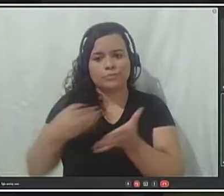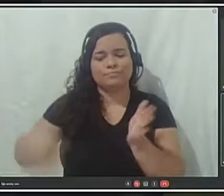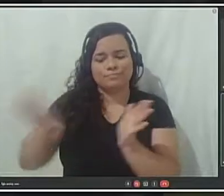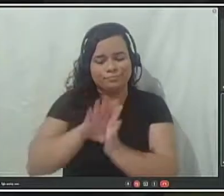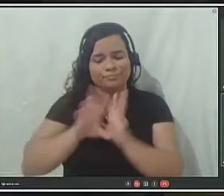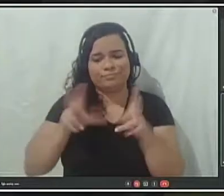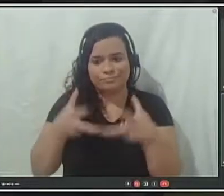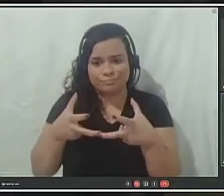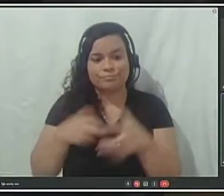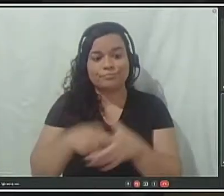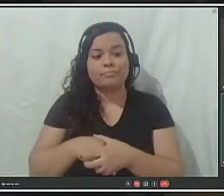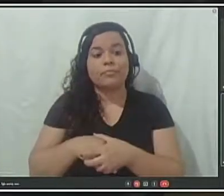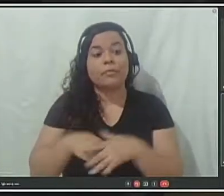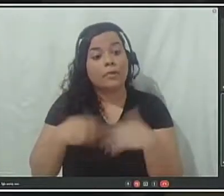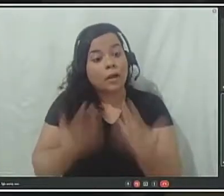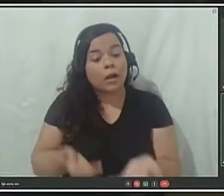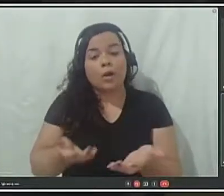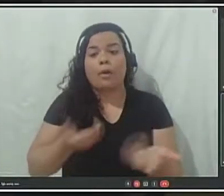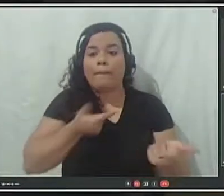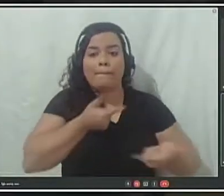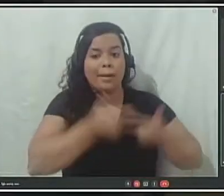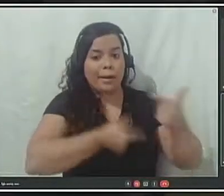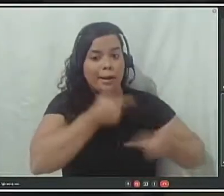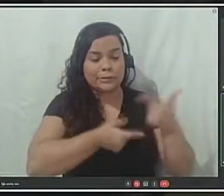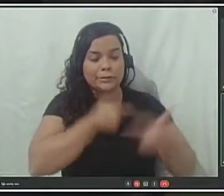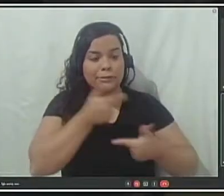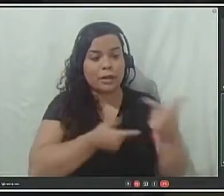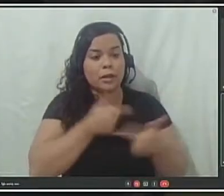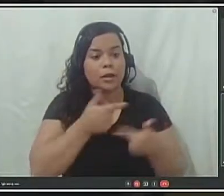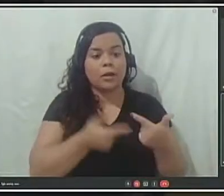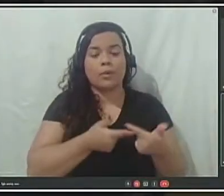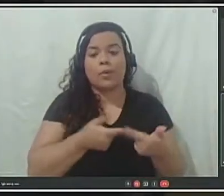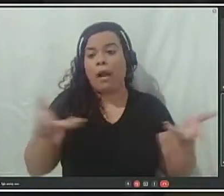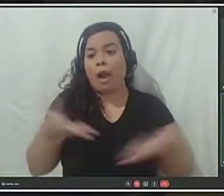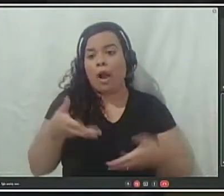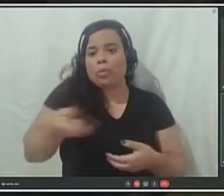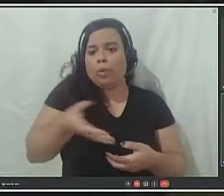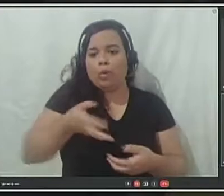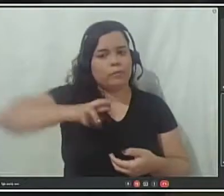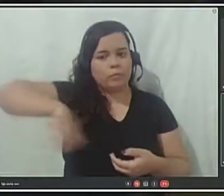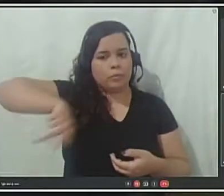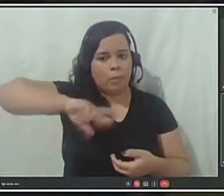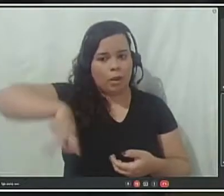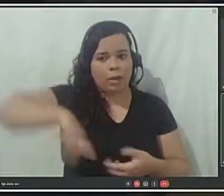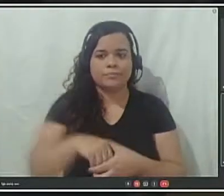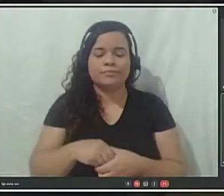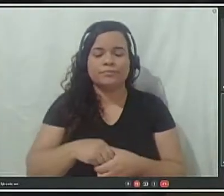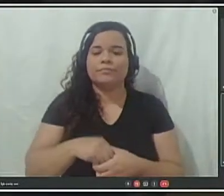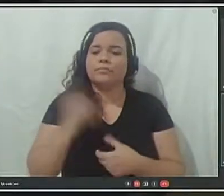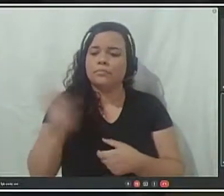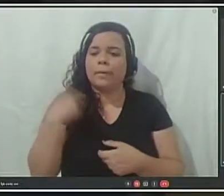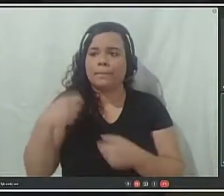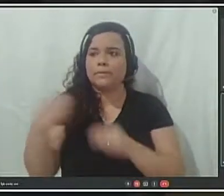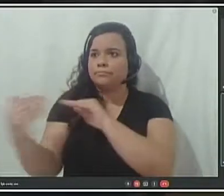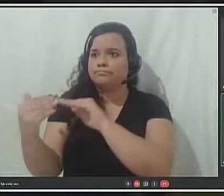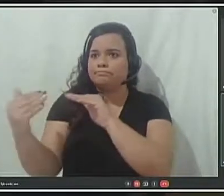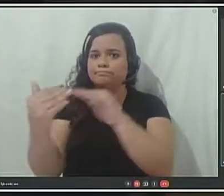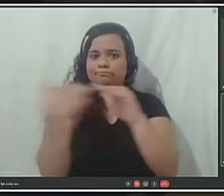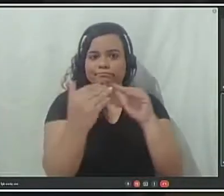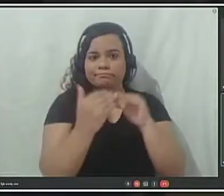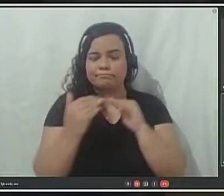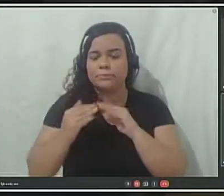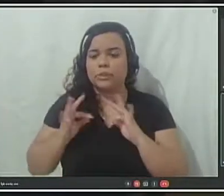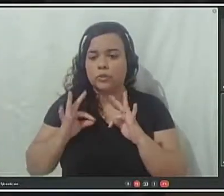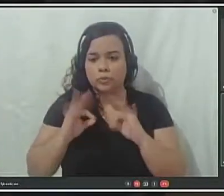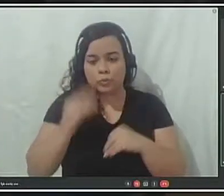alteração é agora. Correr personal executivo, ver qual é entrar num consenso em ambas as partes, usando os